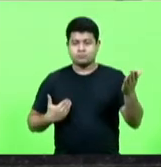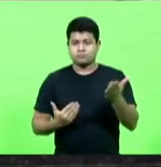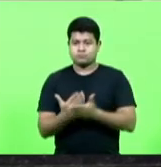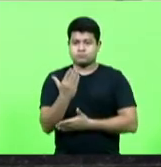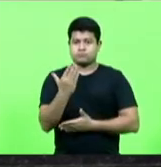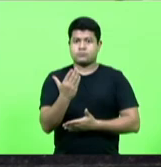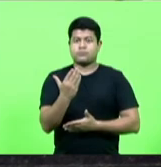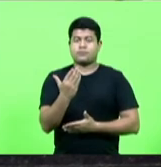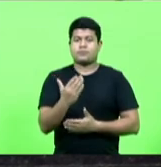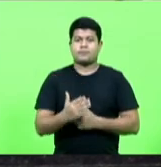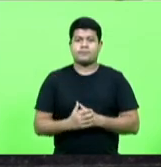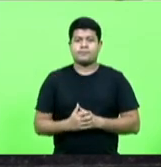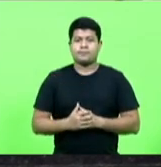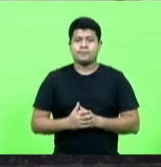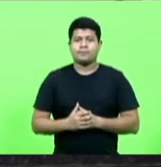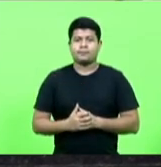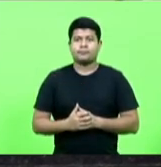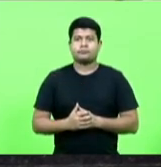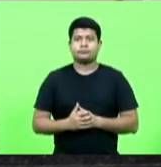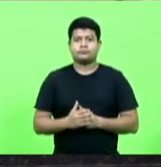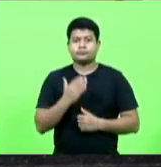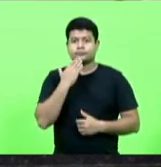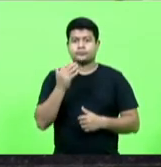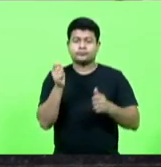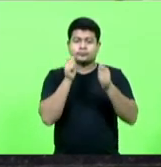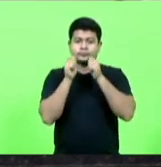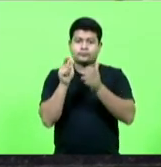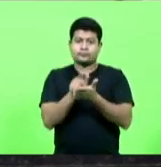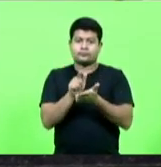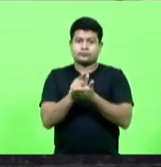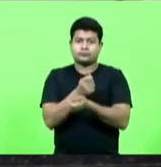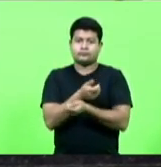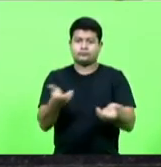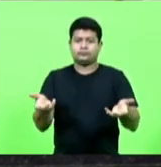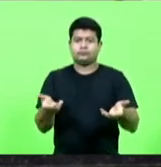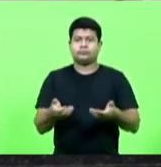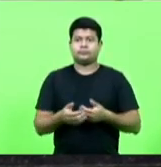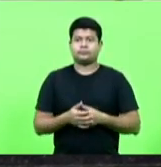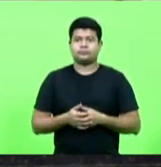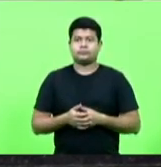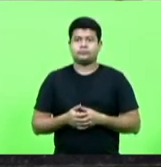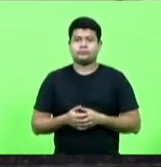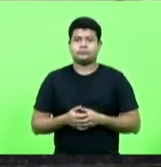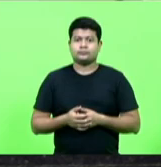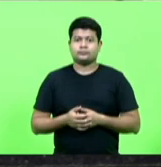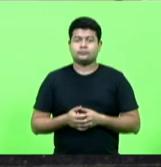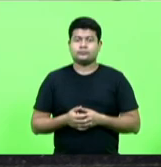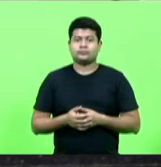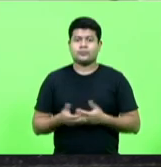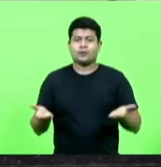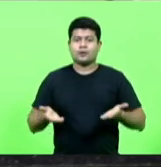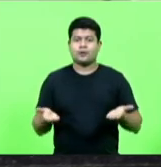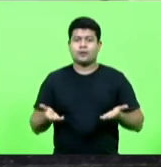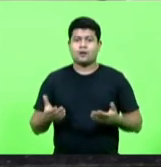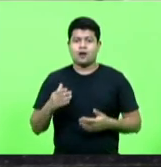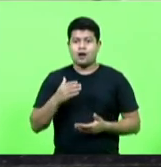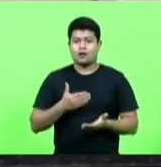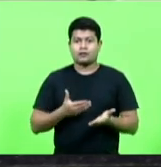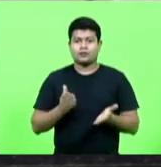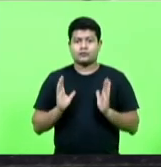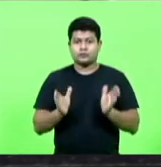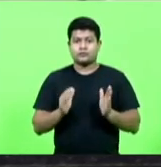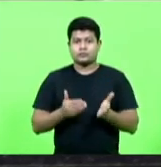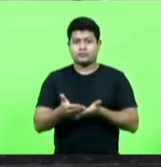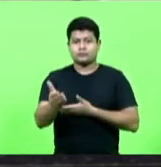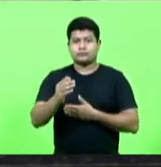solicito à assessoria que proceda à distribuição de expediente. Traremos imediatamente, em breves